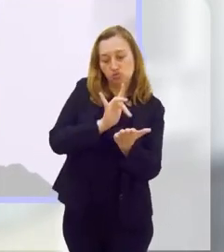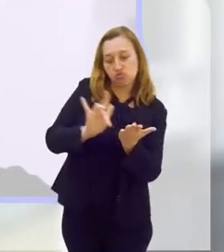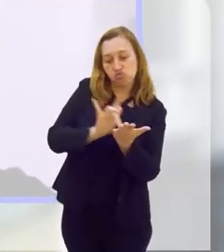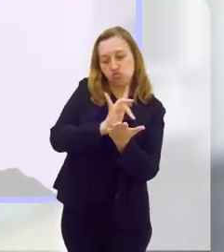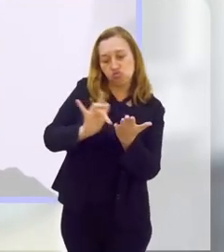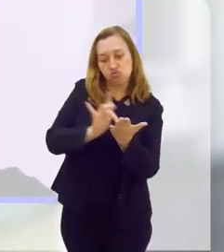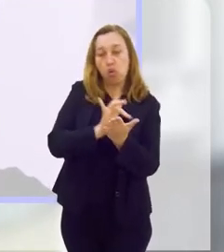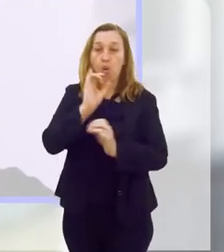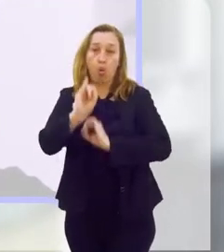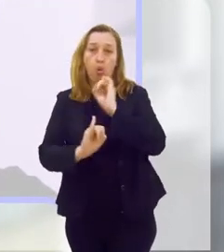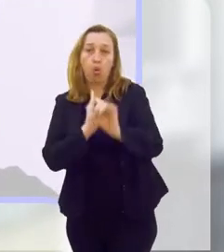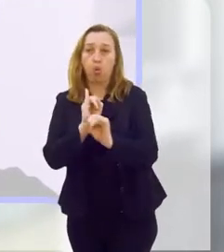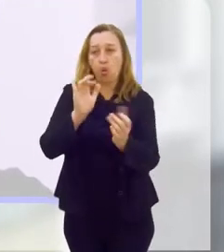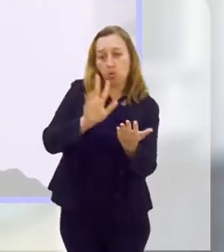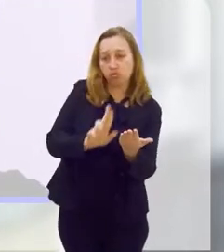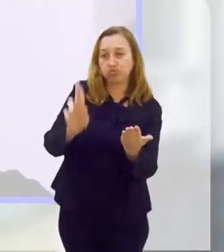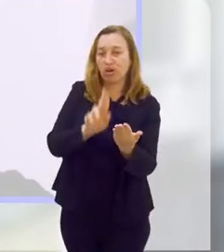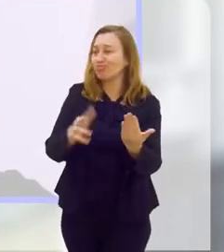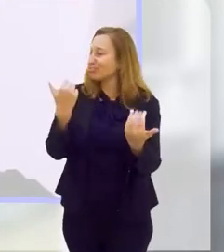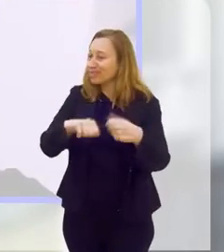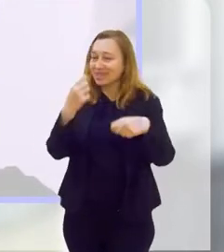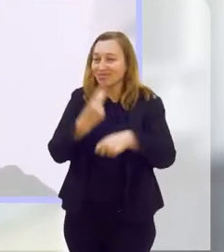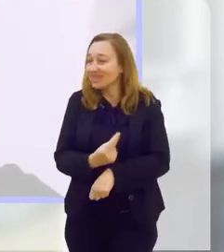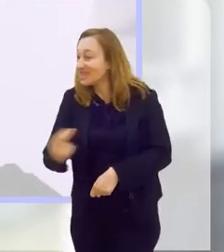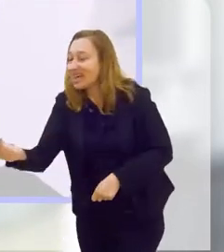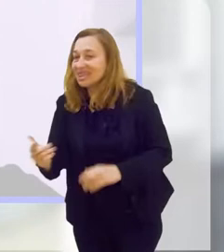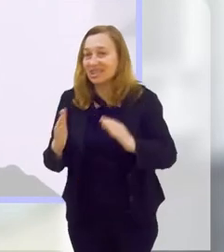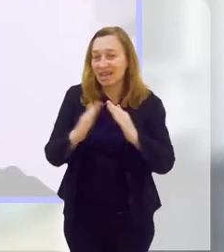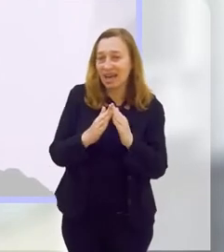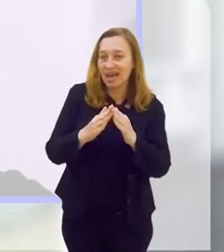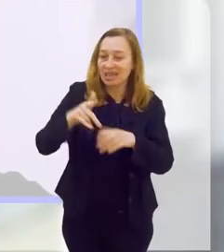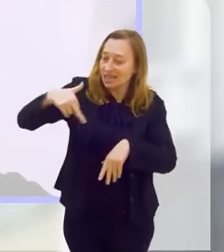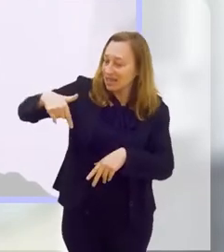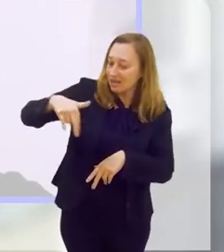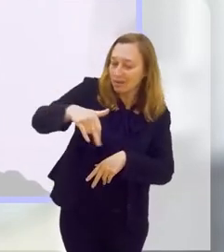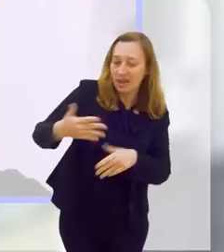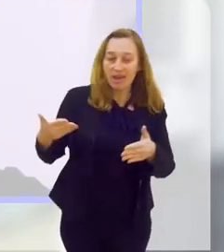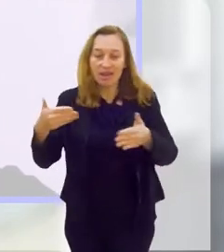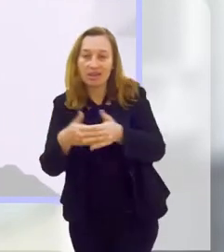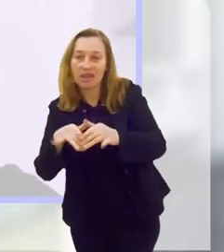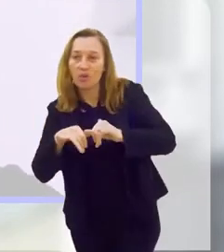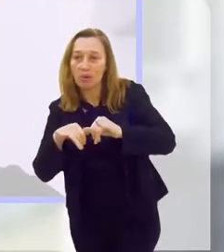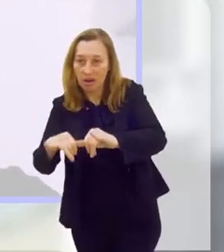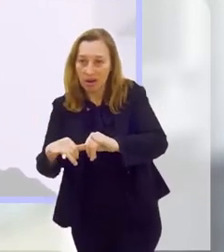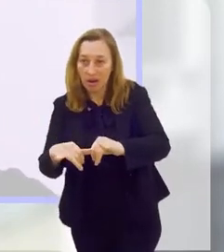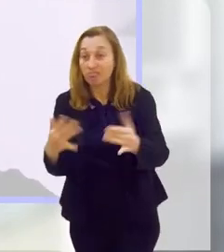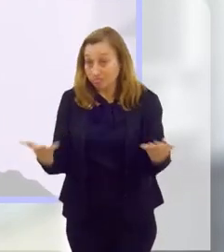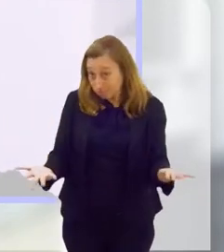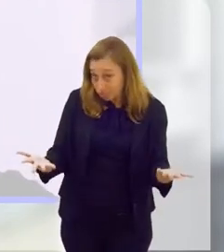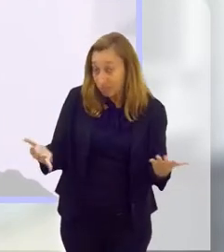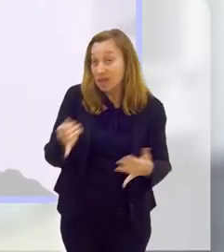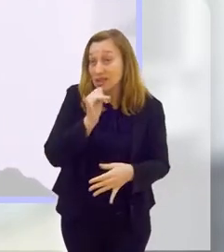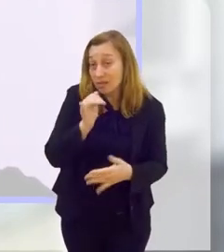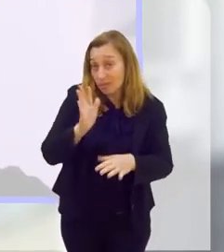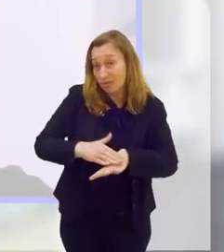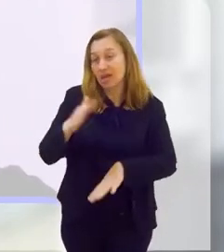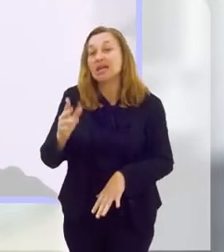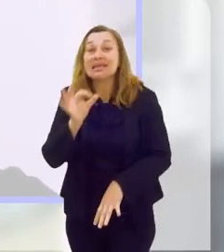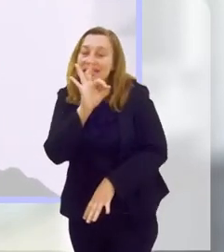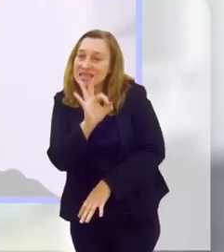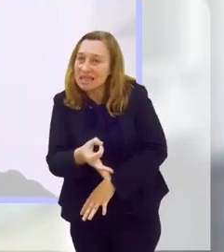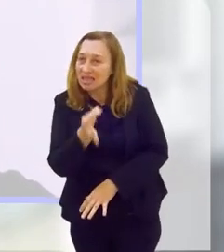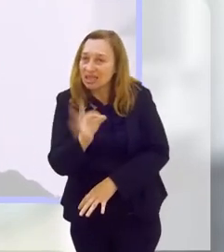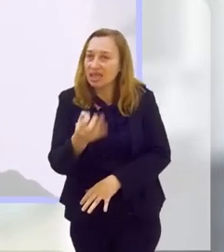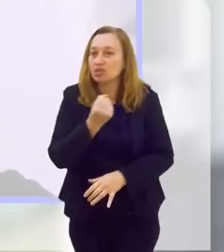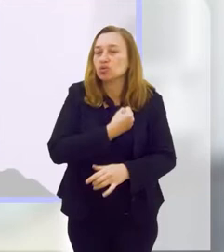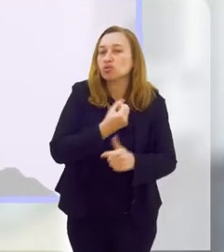aplicativo, internet, não precisando sair de casa, caminhar e ir até o supermercado. Esse é o maior exemplo. Então, com